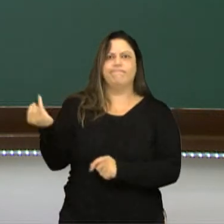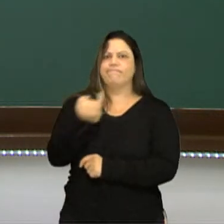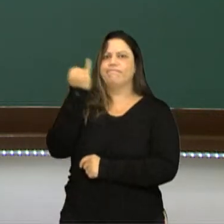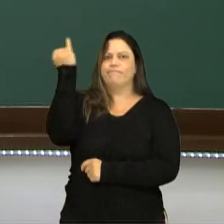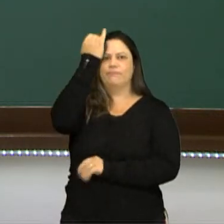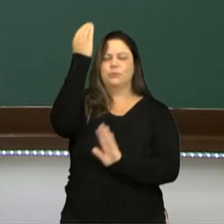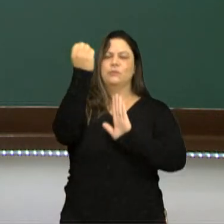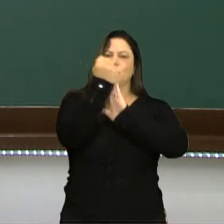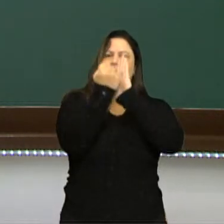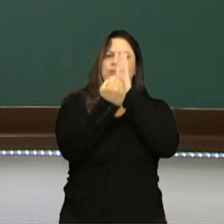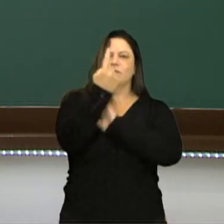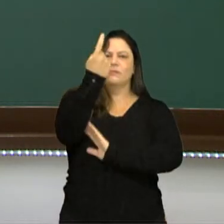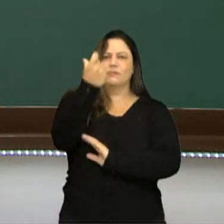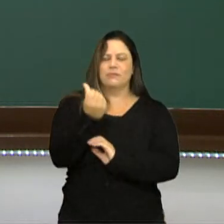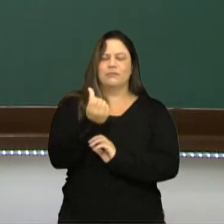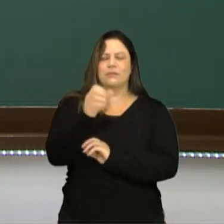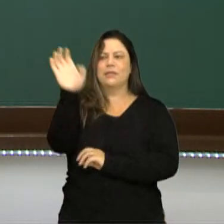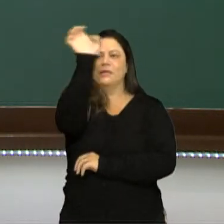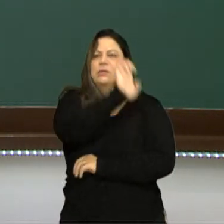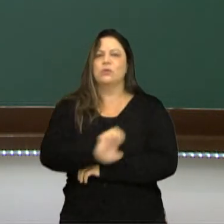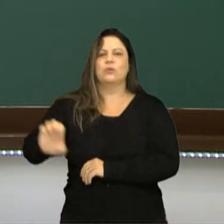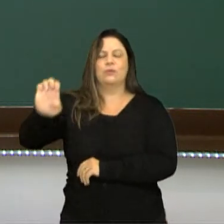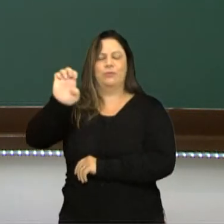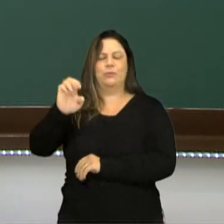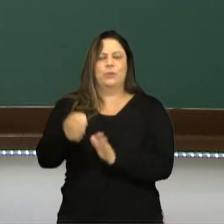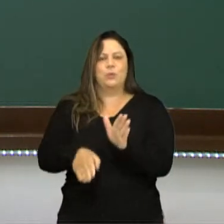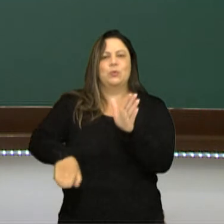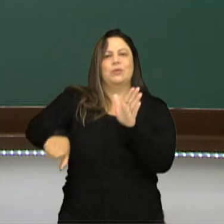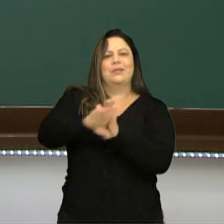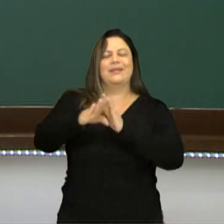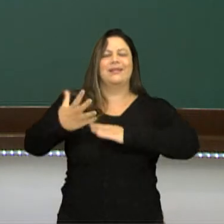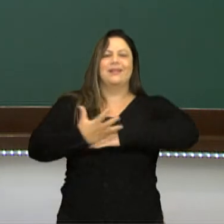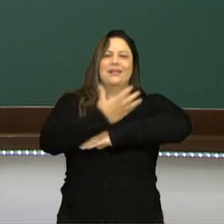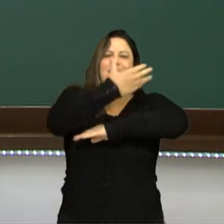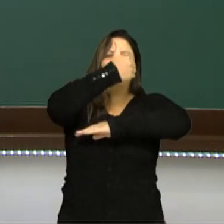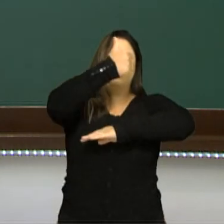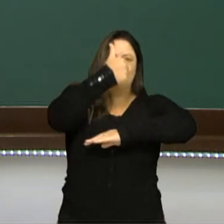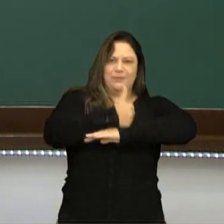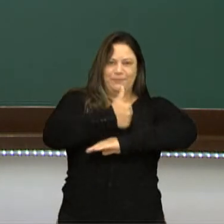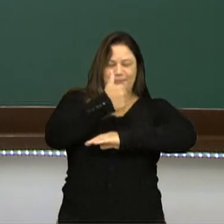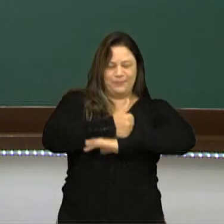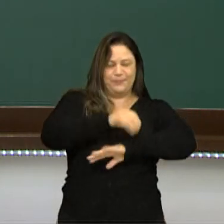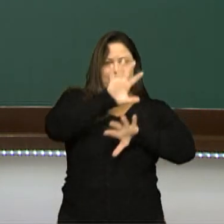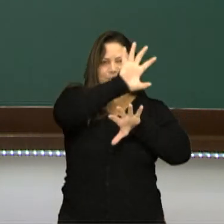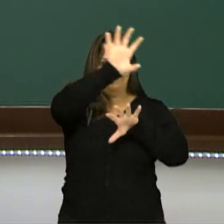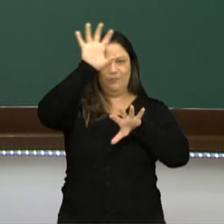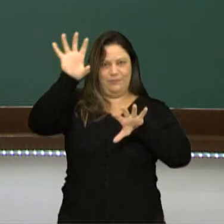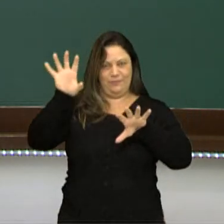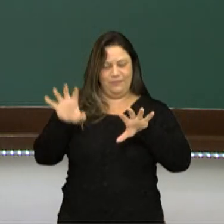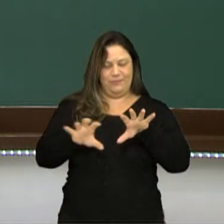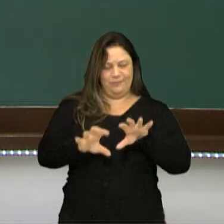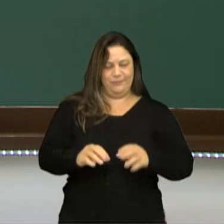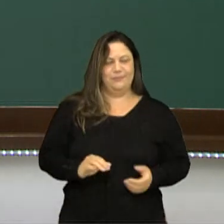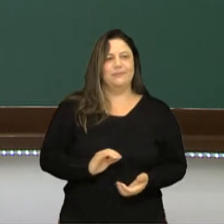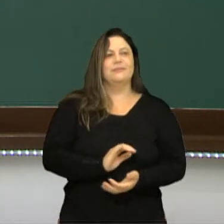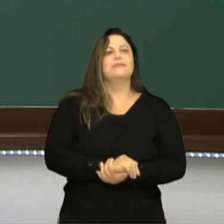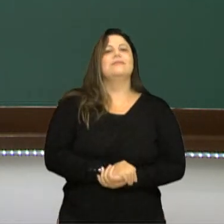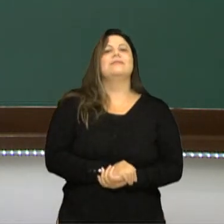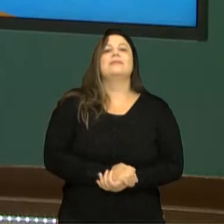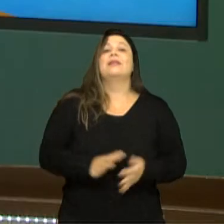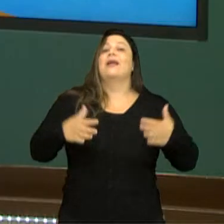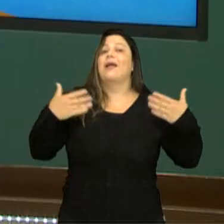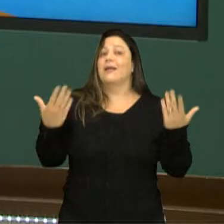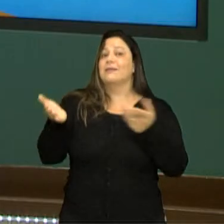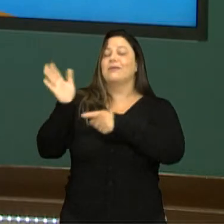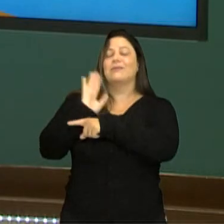os europeus chegaram para dominar, explorar e colonizar a região do Império Azteca. Galera,